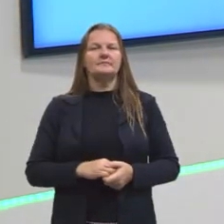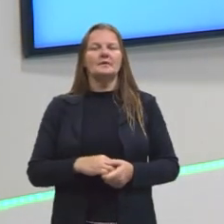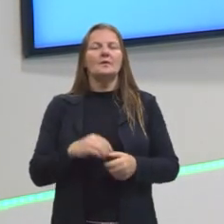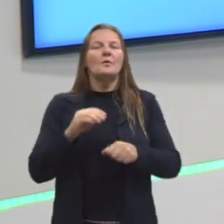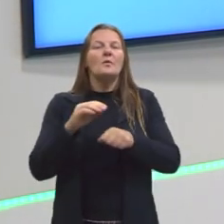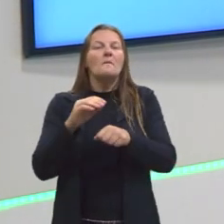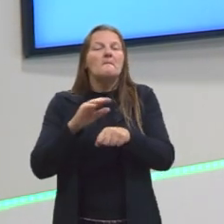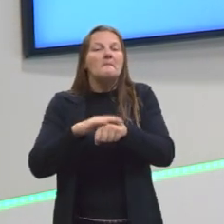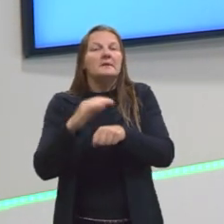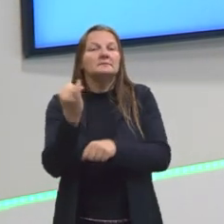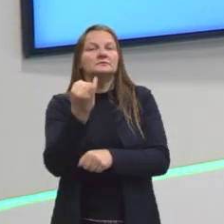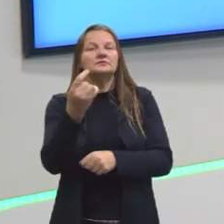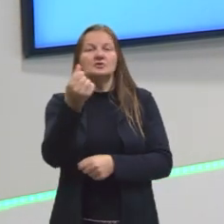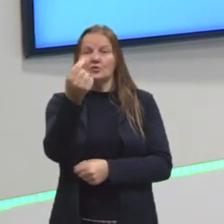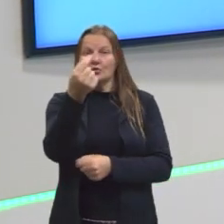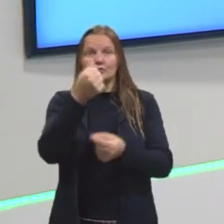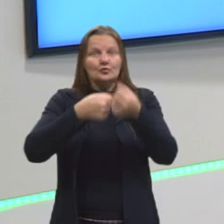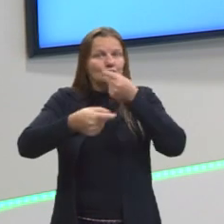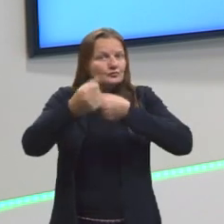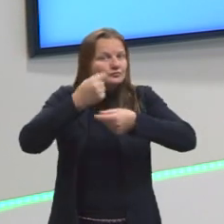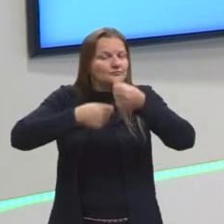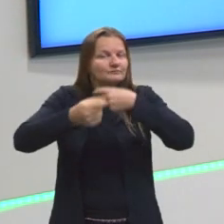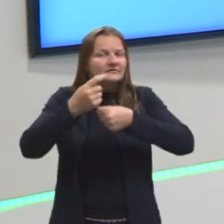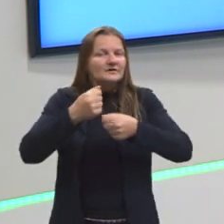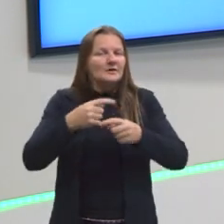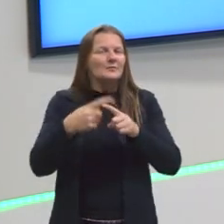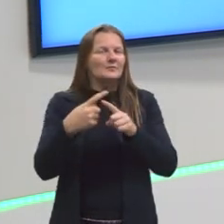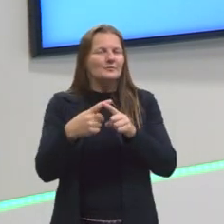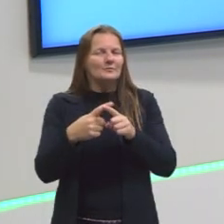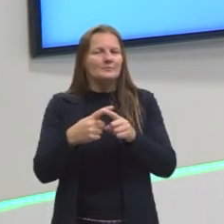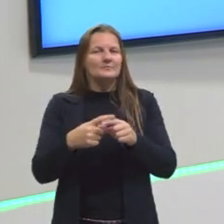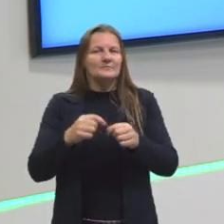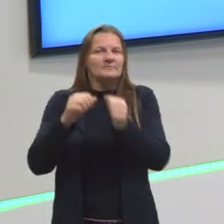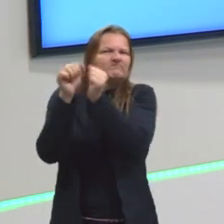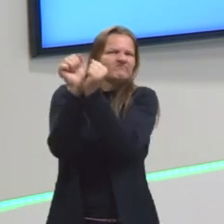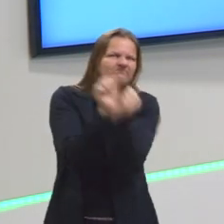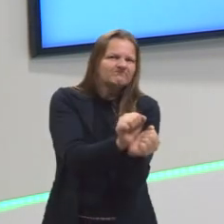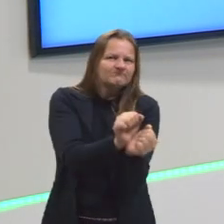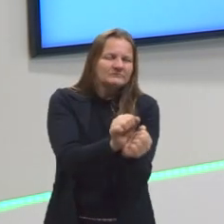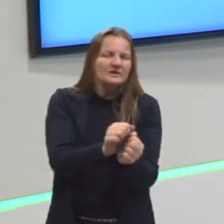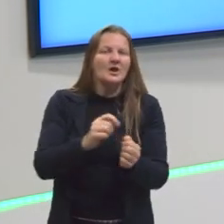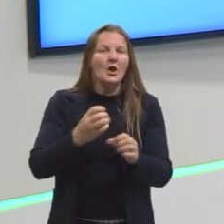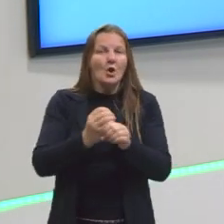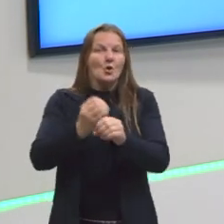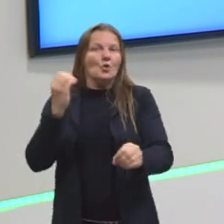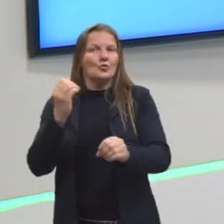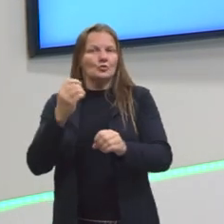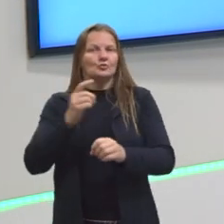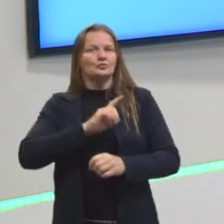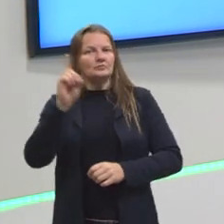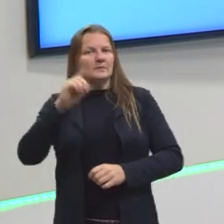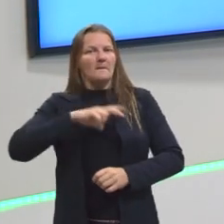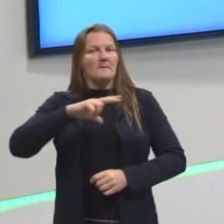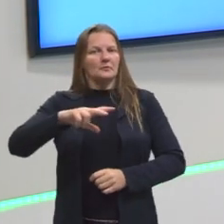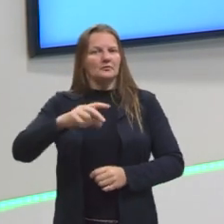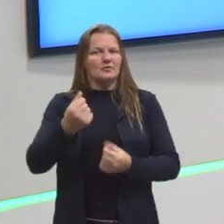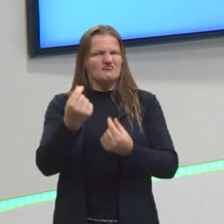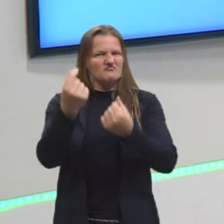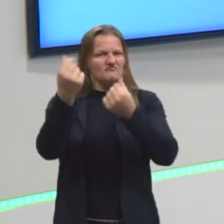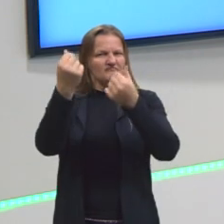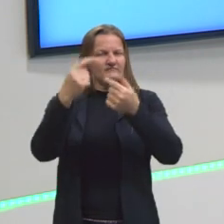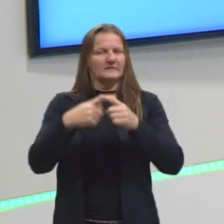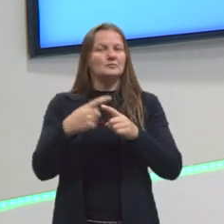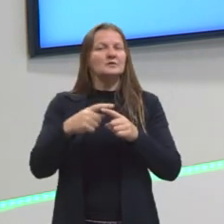econômico, a escravidão então foi lucrativa para Portugal, mas por que eles escravizaram especificamente pessoas